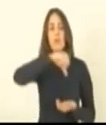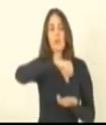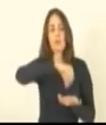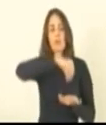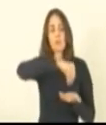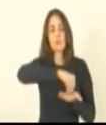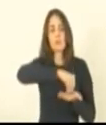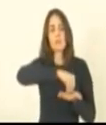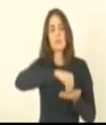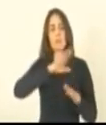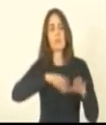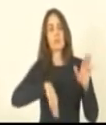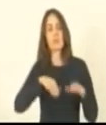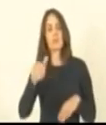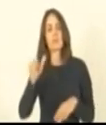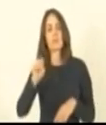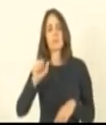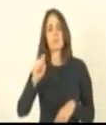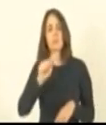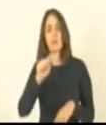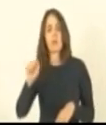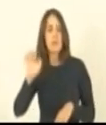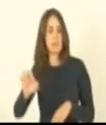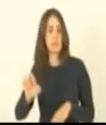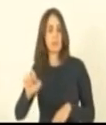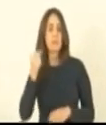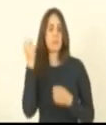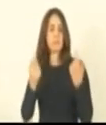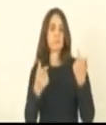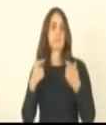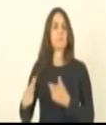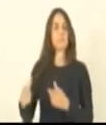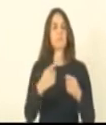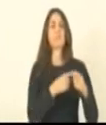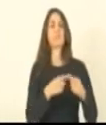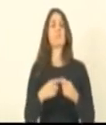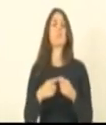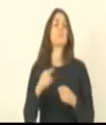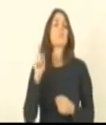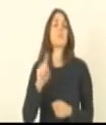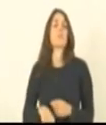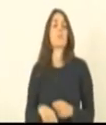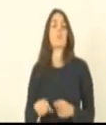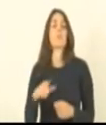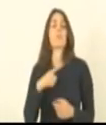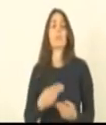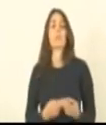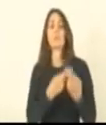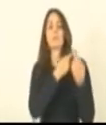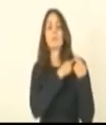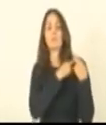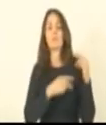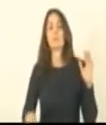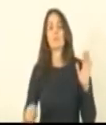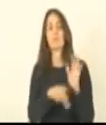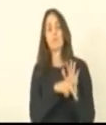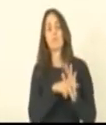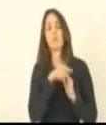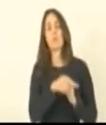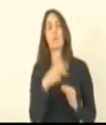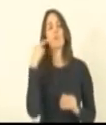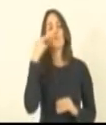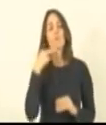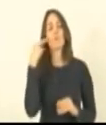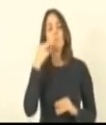casos são o SAI e muitos municípios são o SAI então nós estamos invadindo a competência que não é do deputado estadual